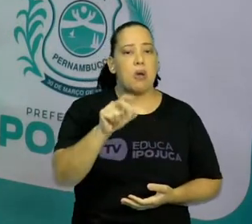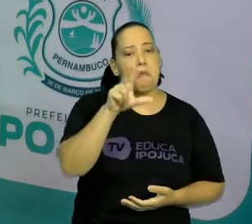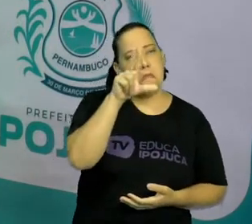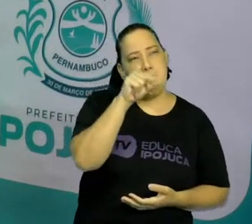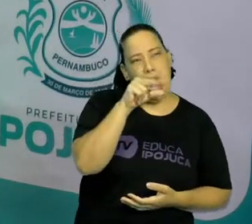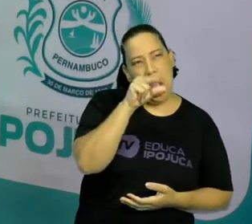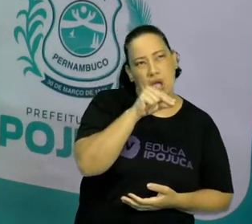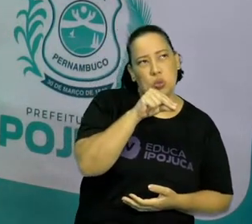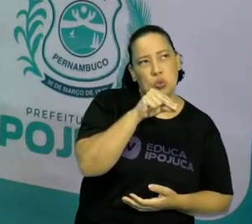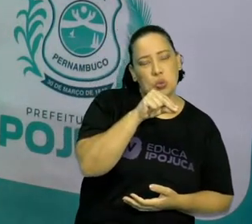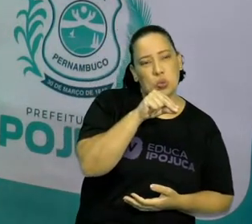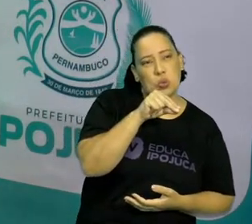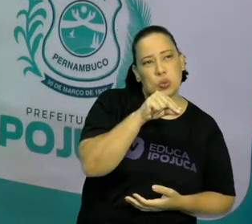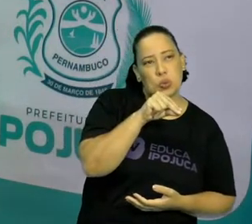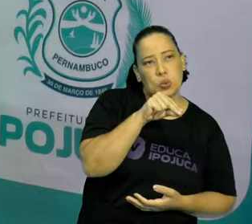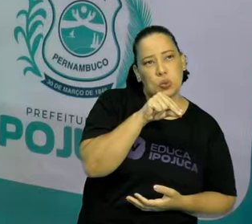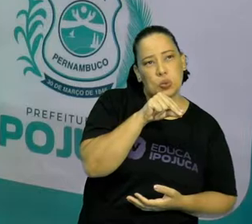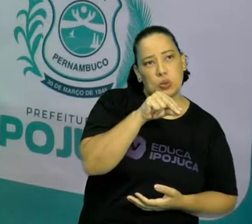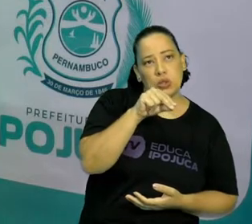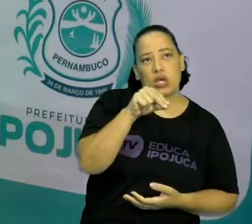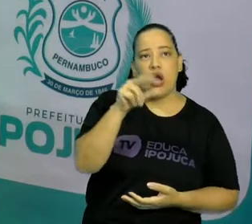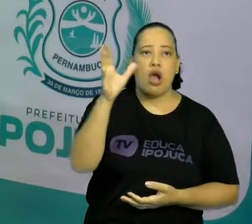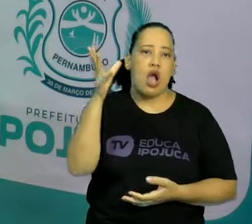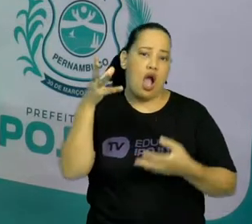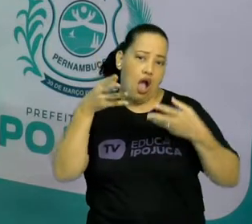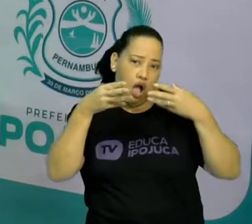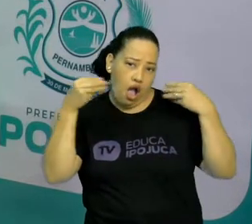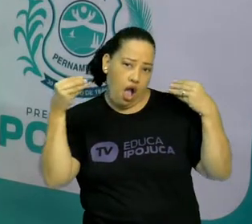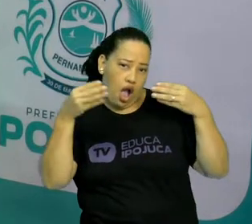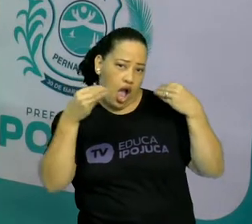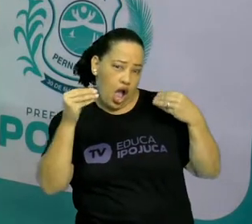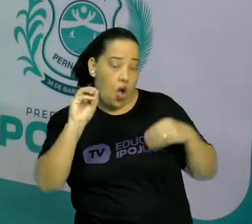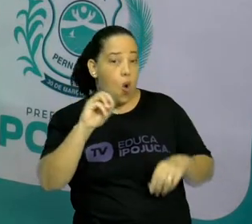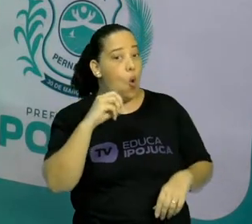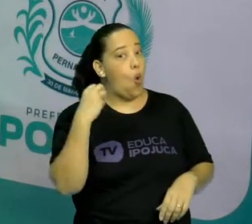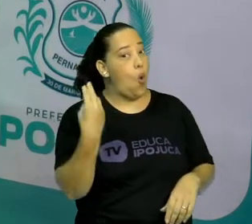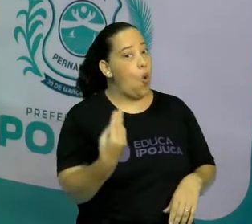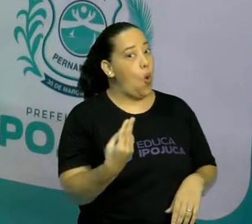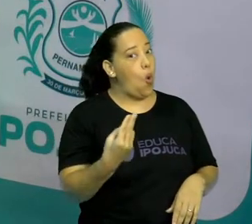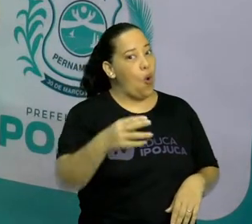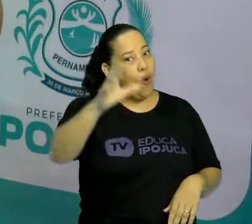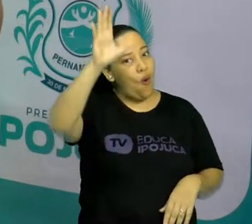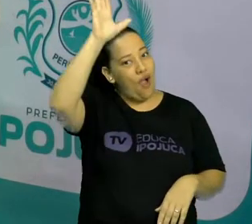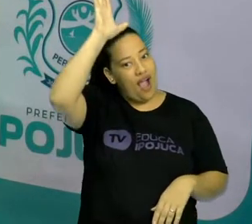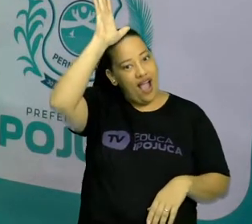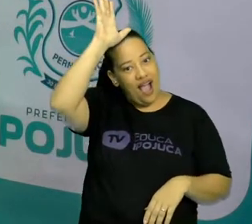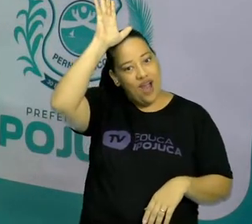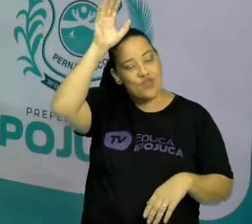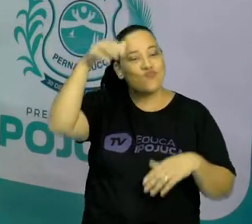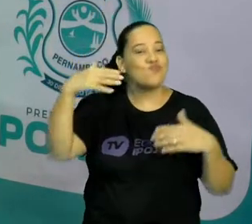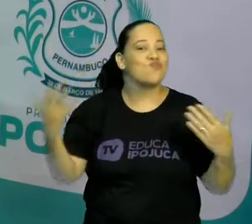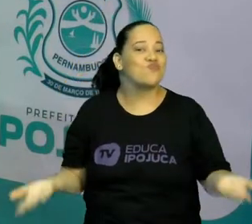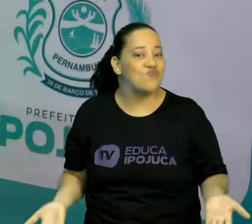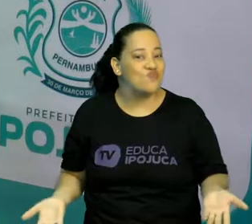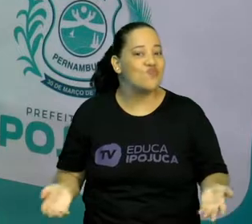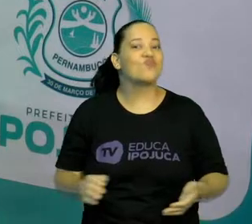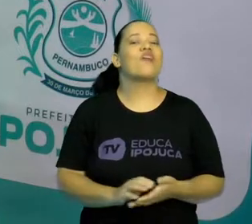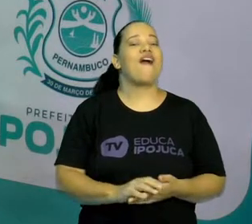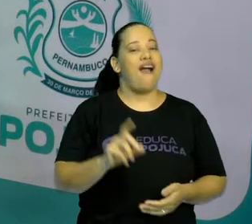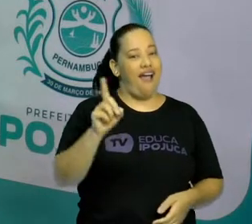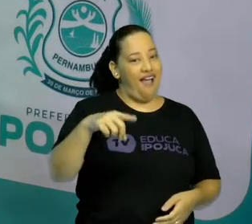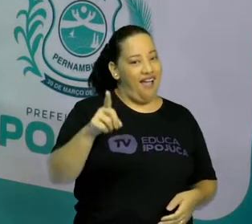Ela refere-se ao gato ou ao galo? Muito bem, crianças! Ao